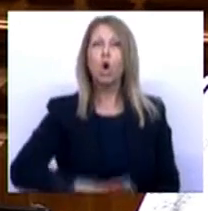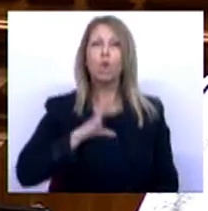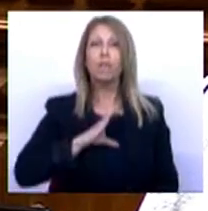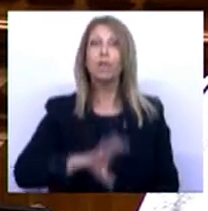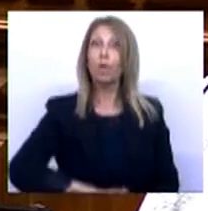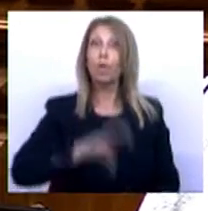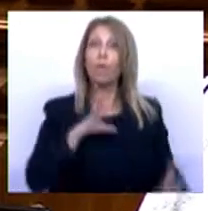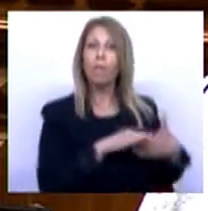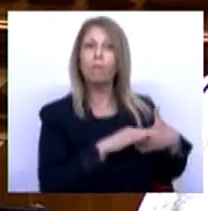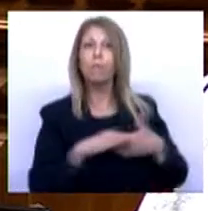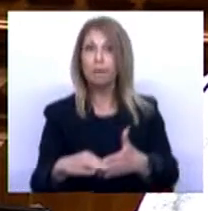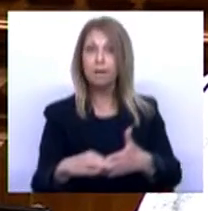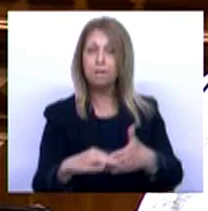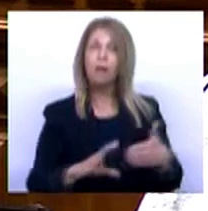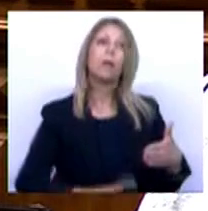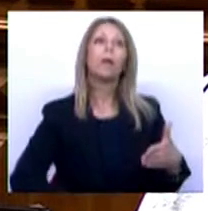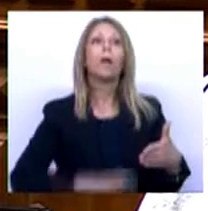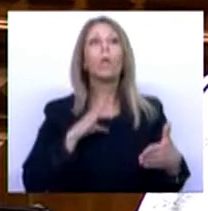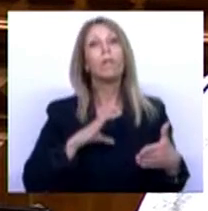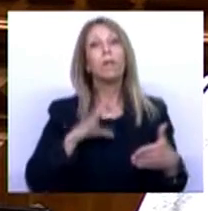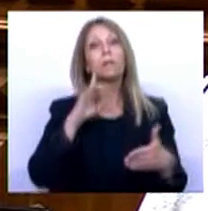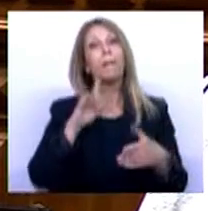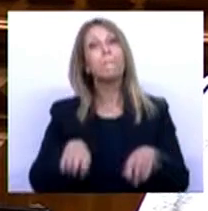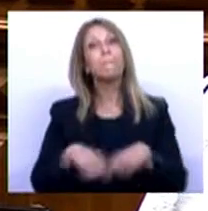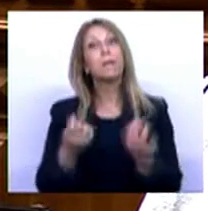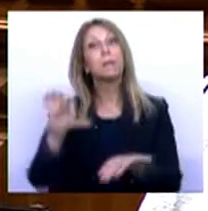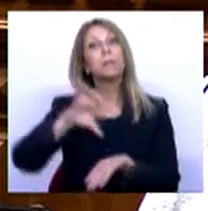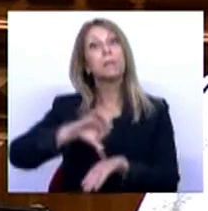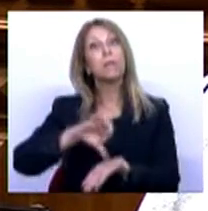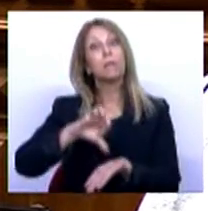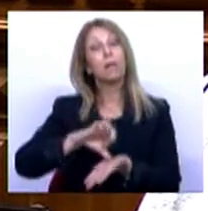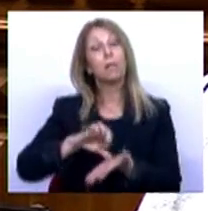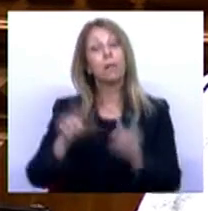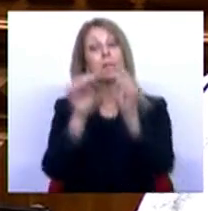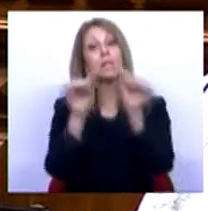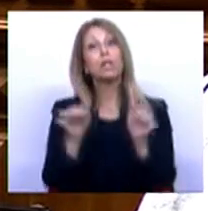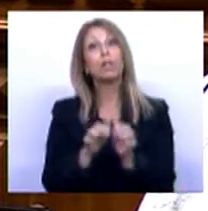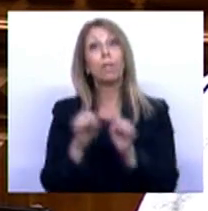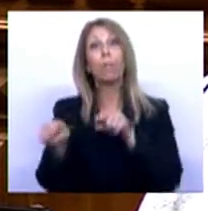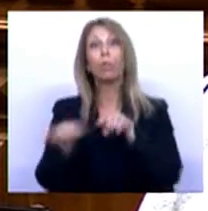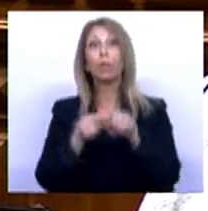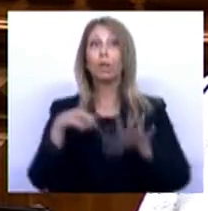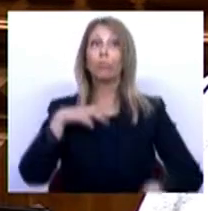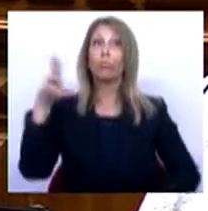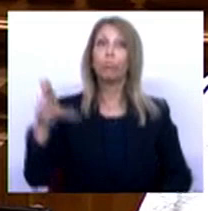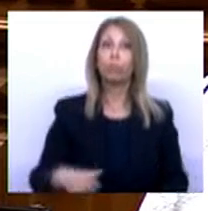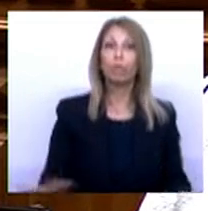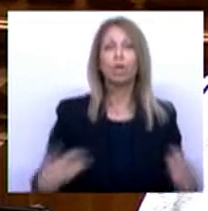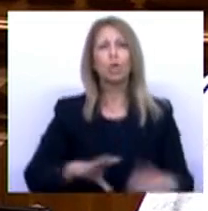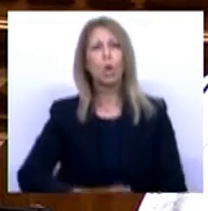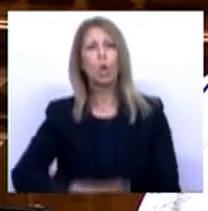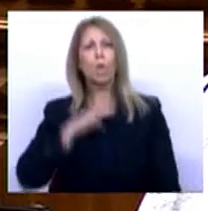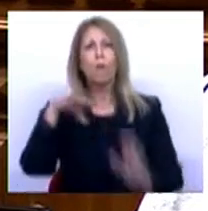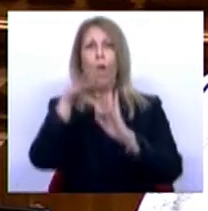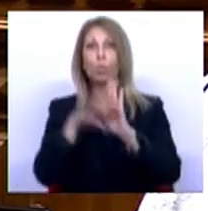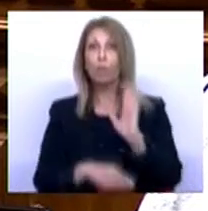liderança. A confiança num partido central do sistema político português. A confiança num programa que é